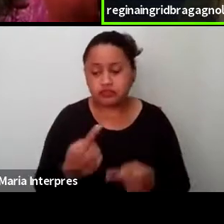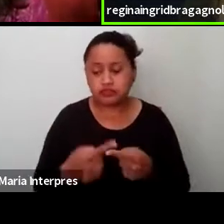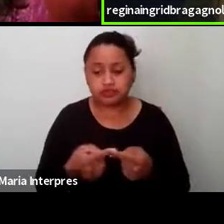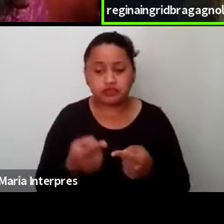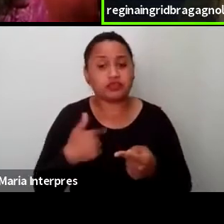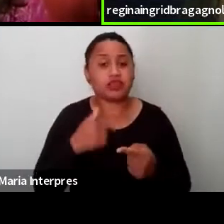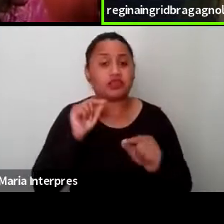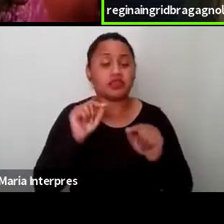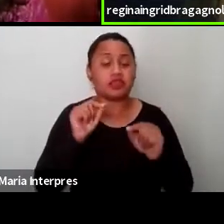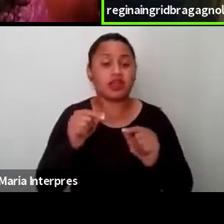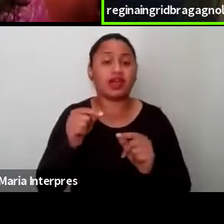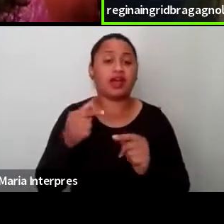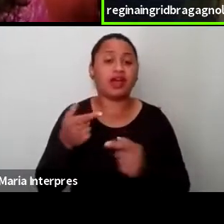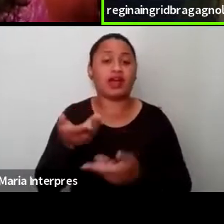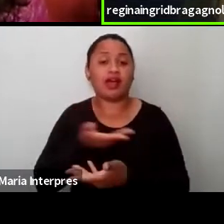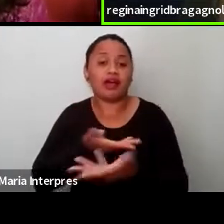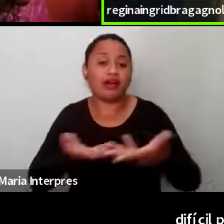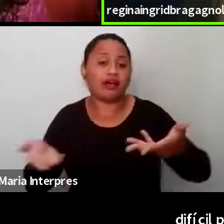entre pares das crianças